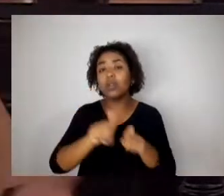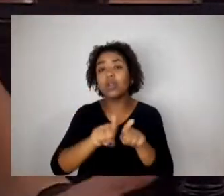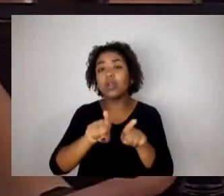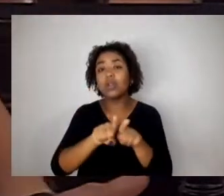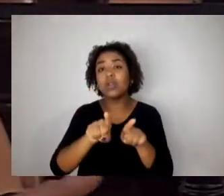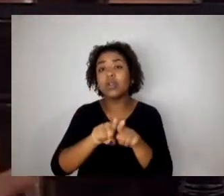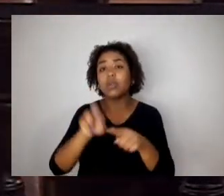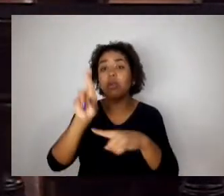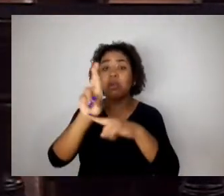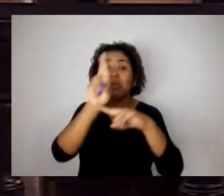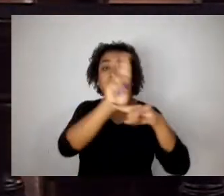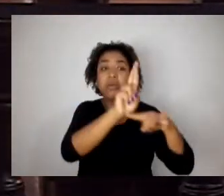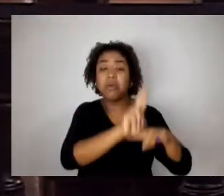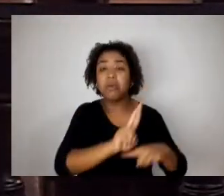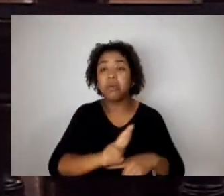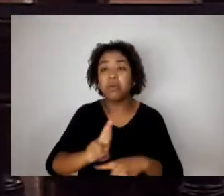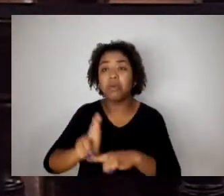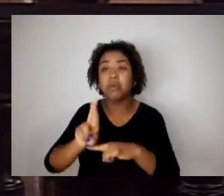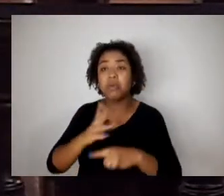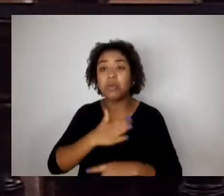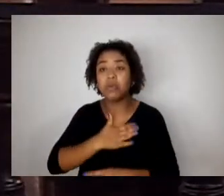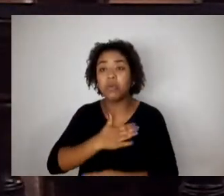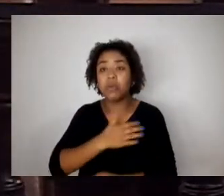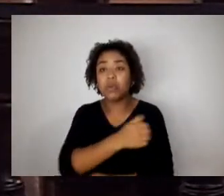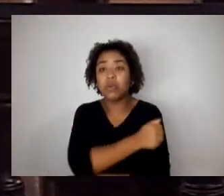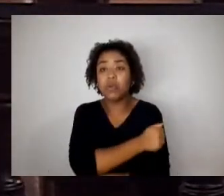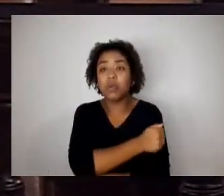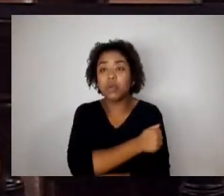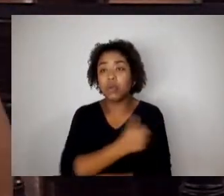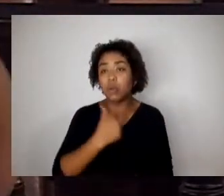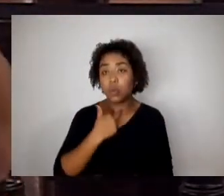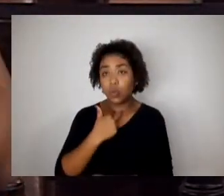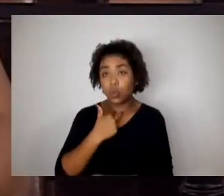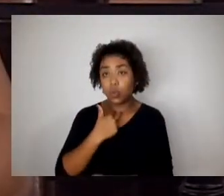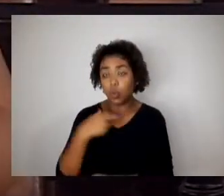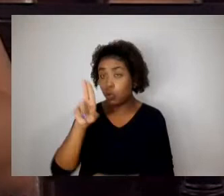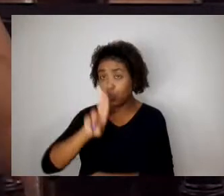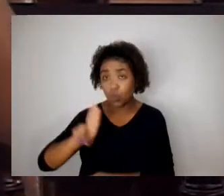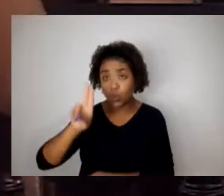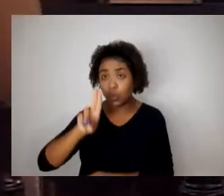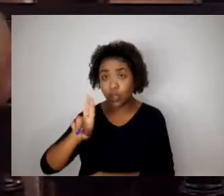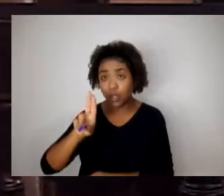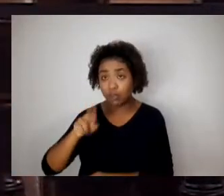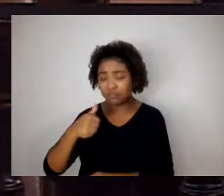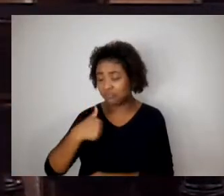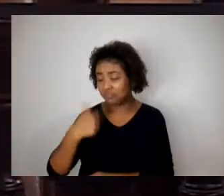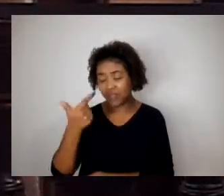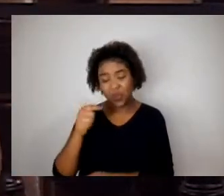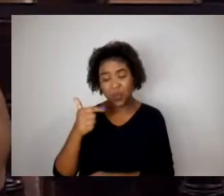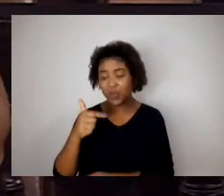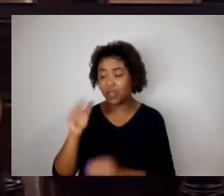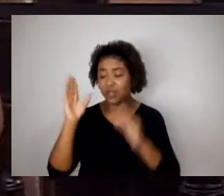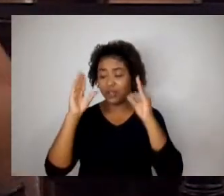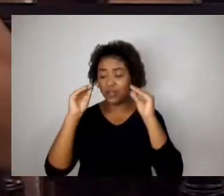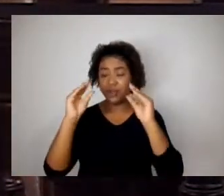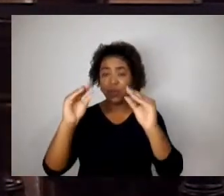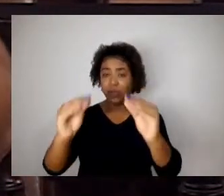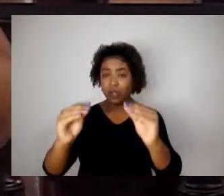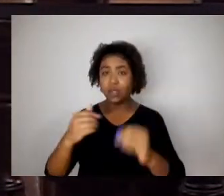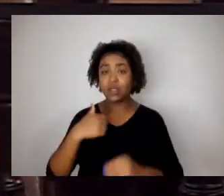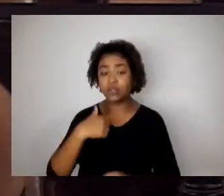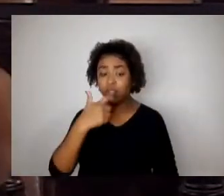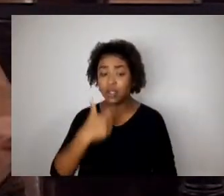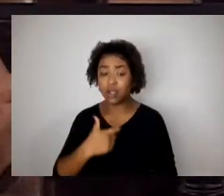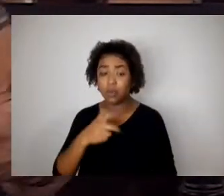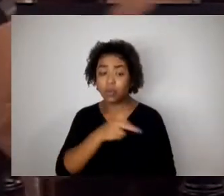eu não posso utilizar. Então, assim, eu me sinto... Eu não fico tranquila, me sinto desrespeitada como professora e também como uma mulher